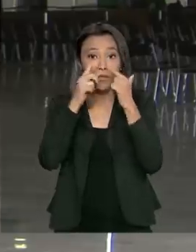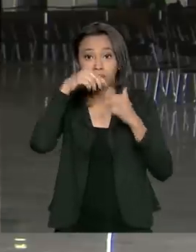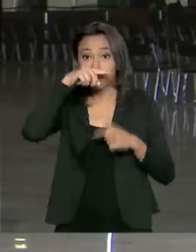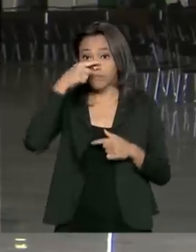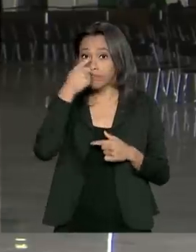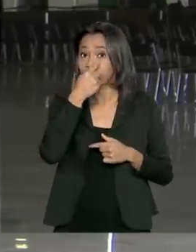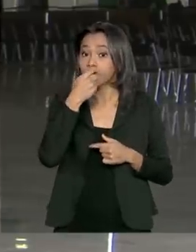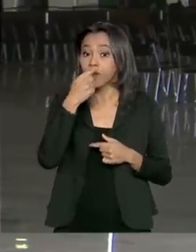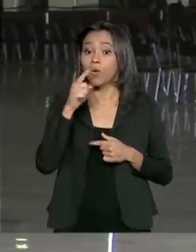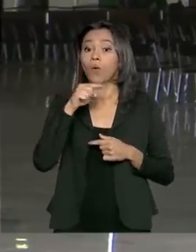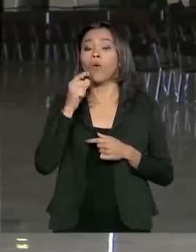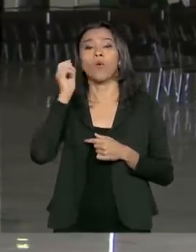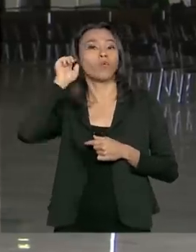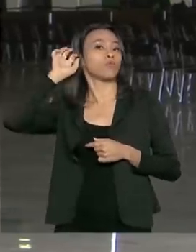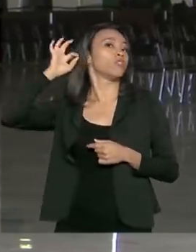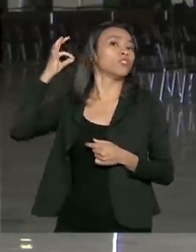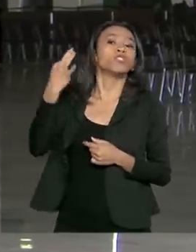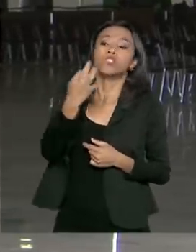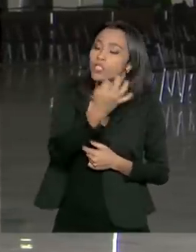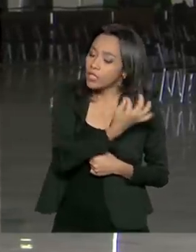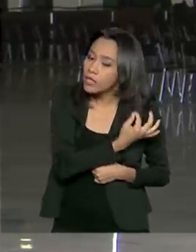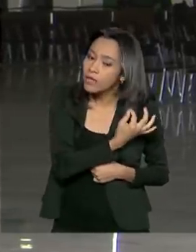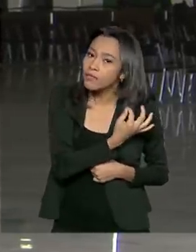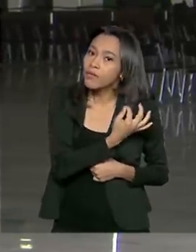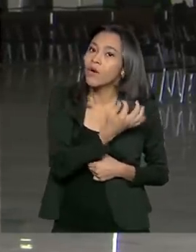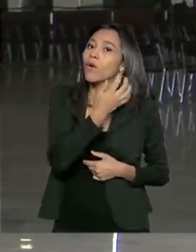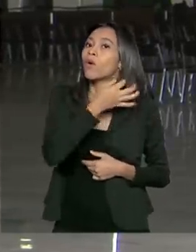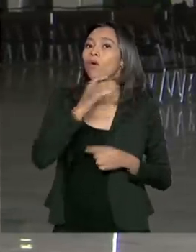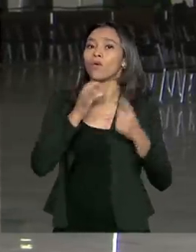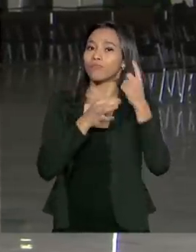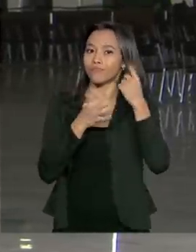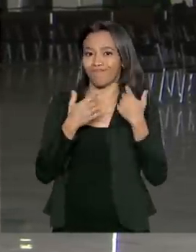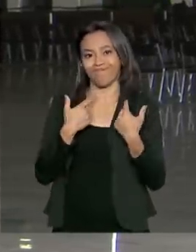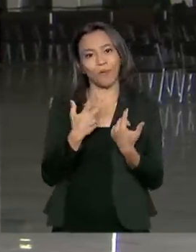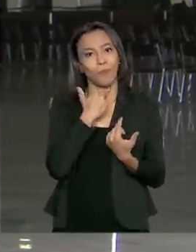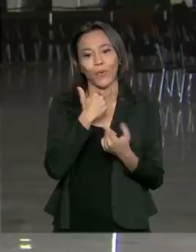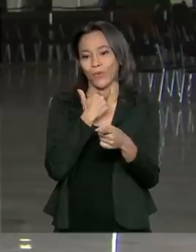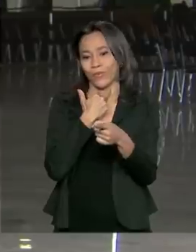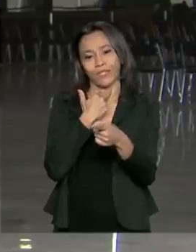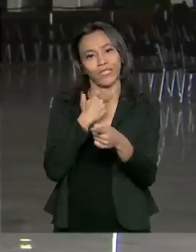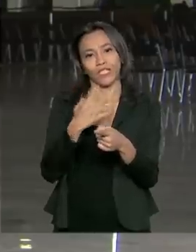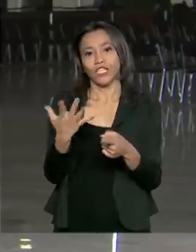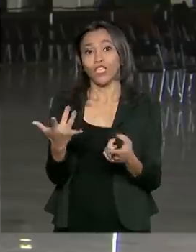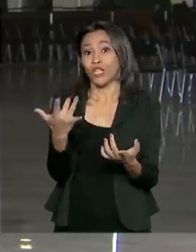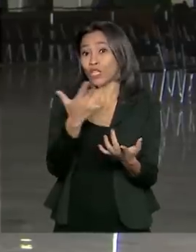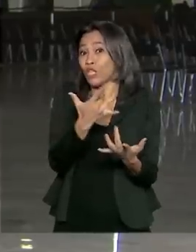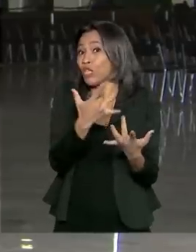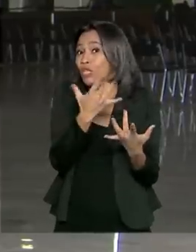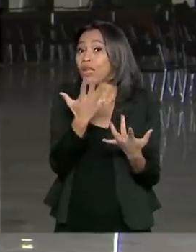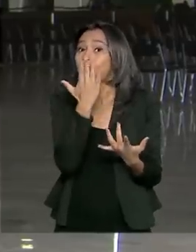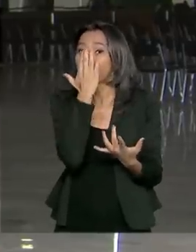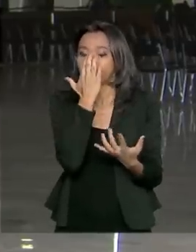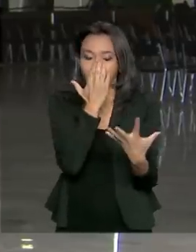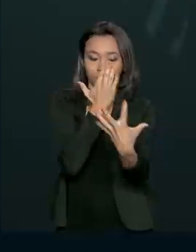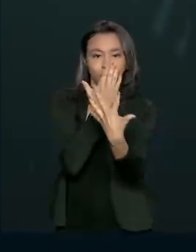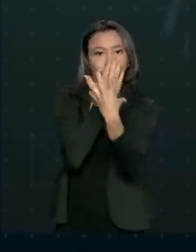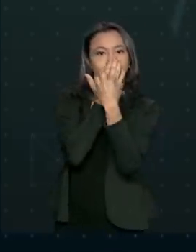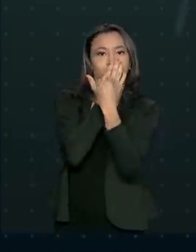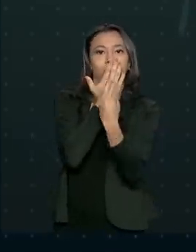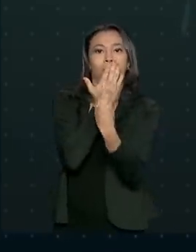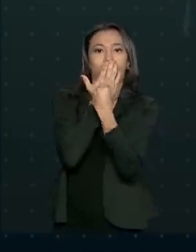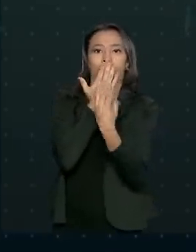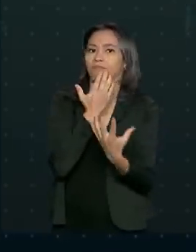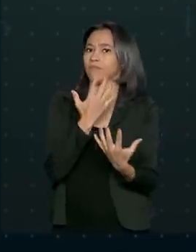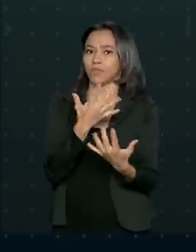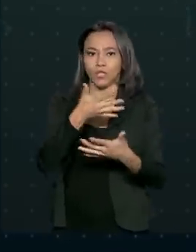ou quando solta uma das tiras, ou coloca no pescoço. E também não pode ficar tocando na parte da frente da máscara. Se